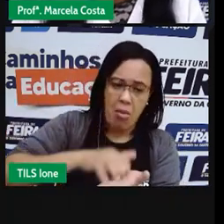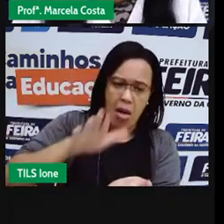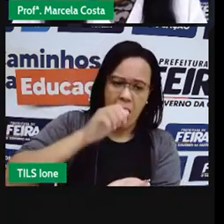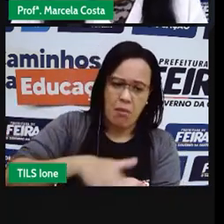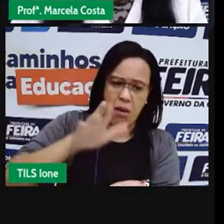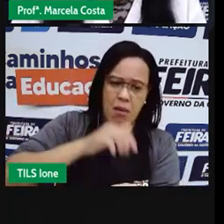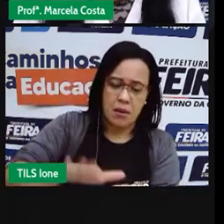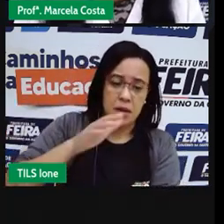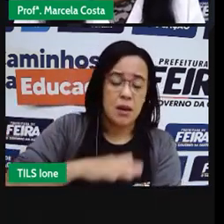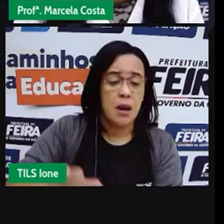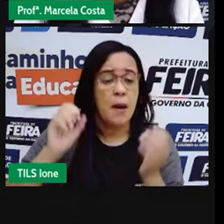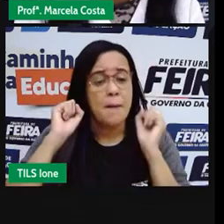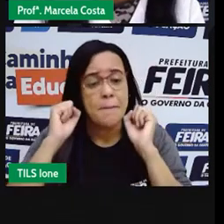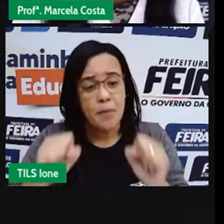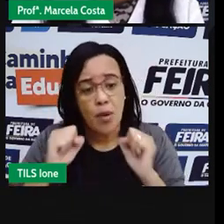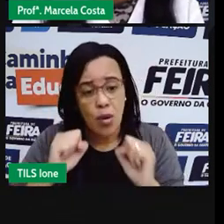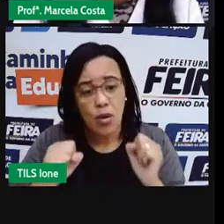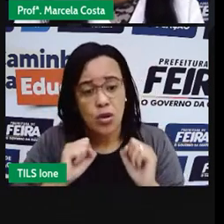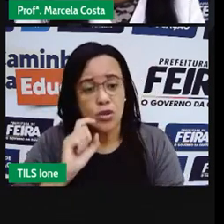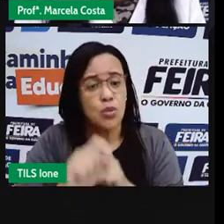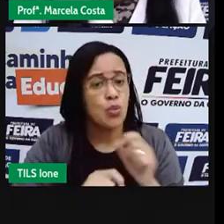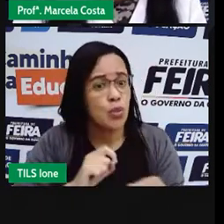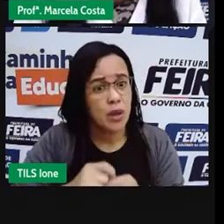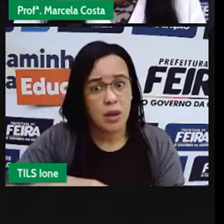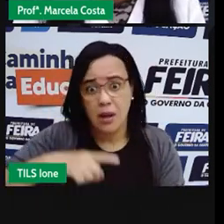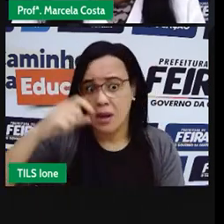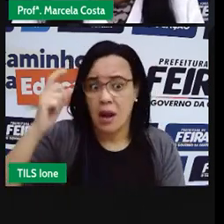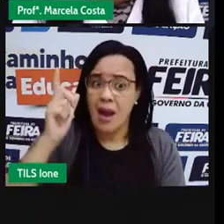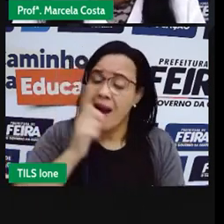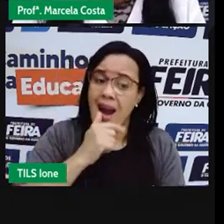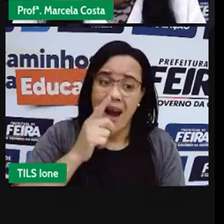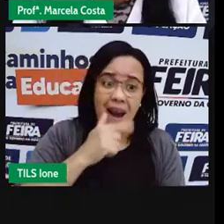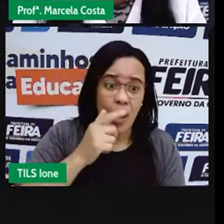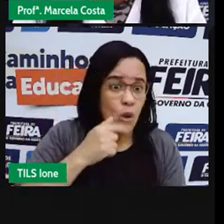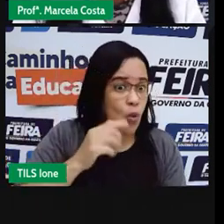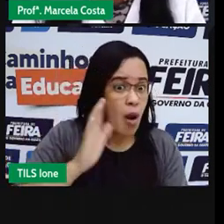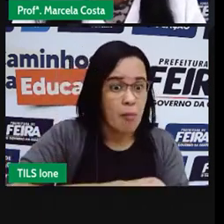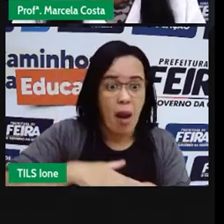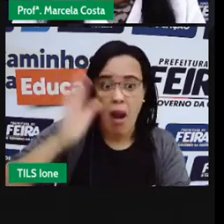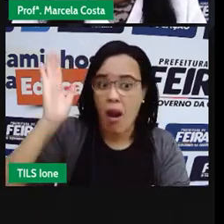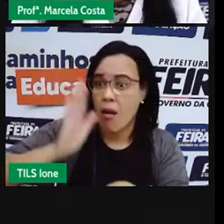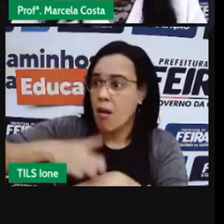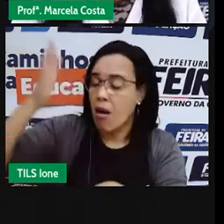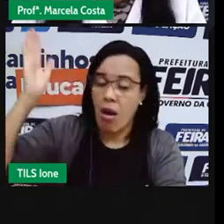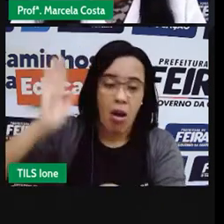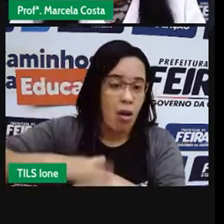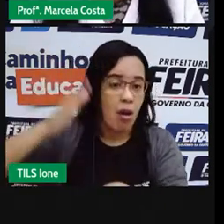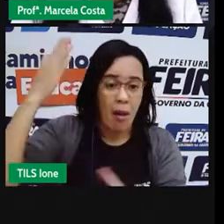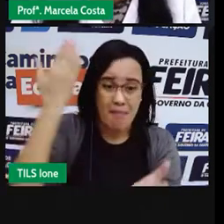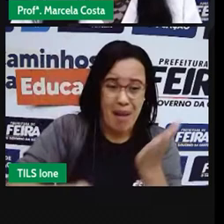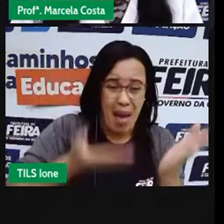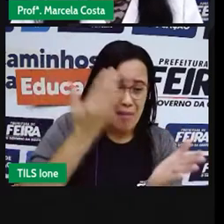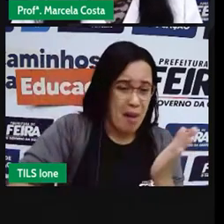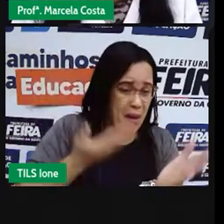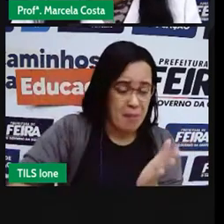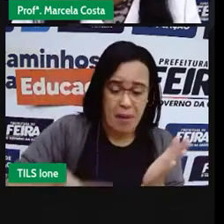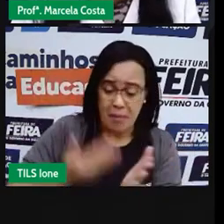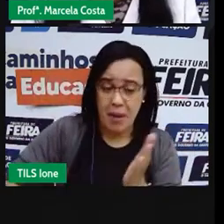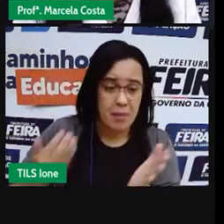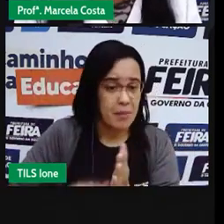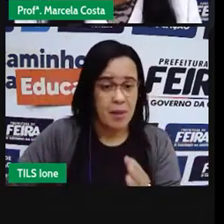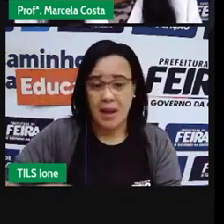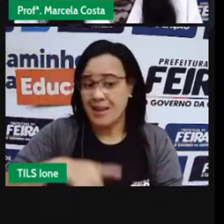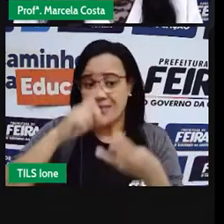estar gastando ali uma quantidade até três, até dez vezes maior